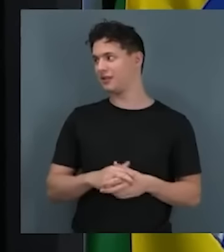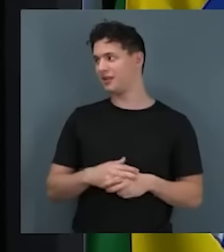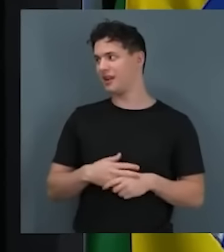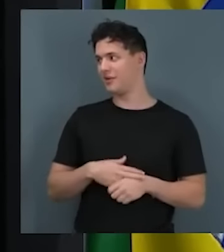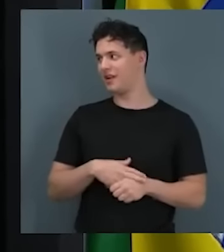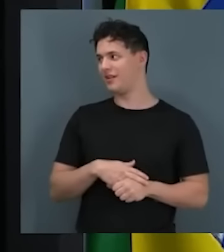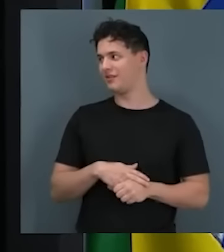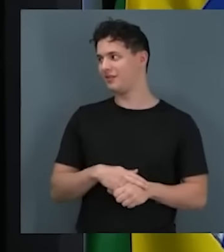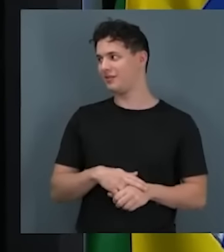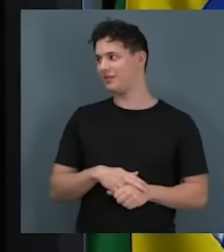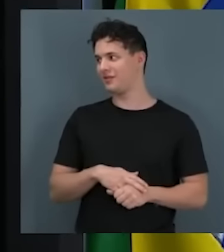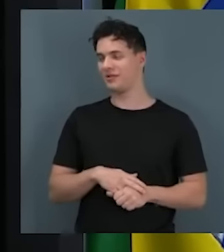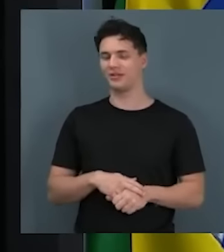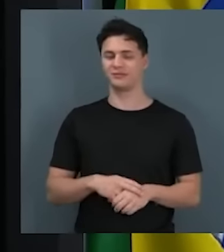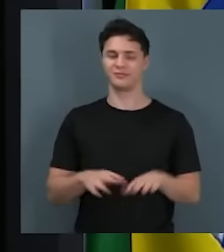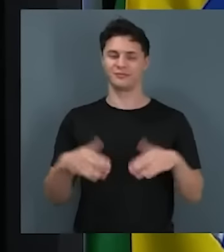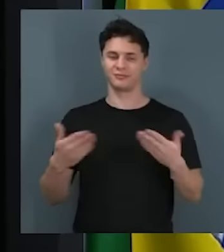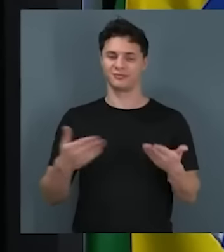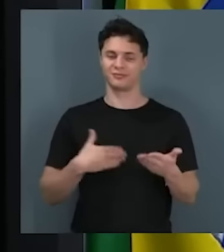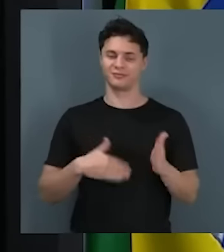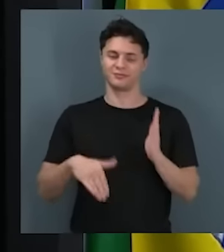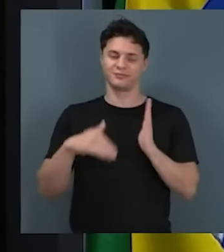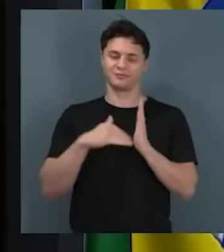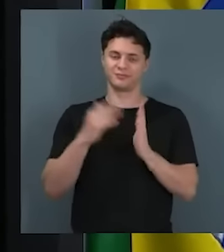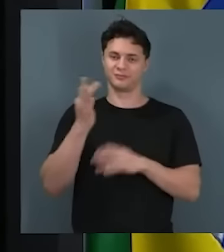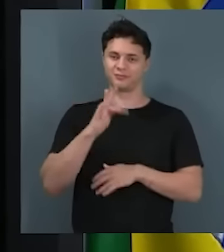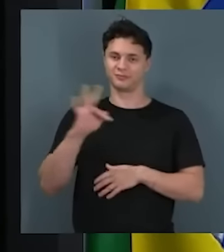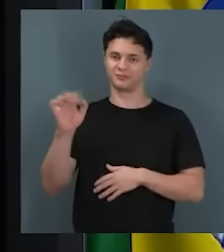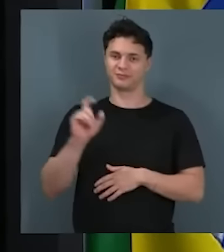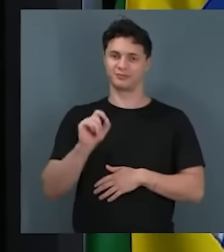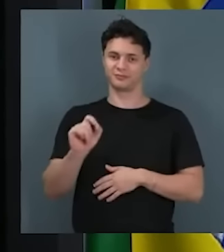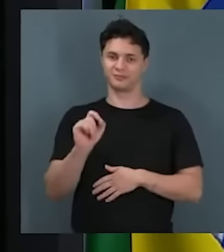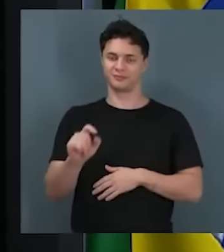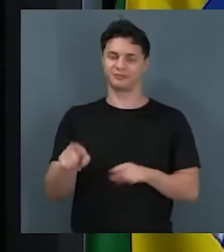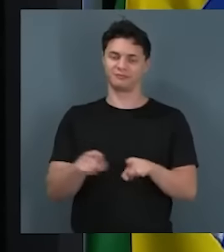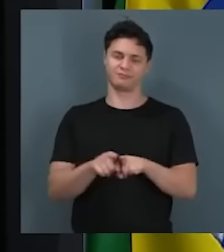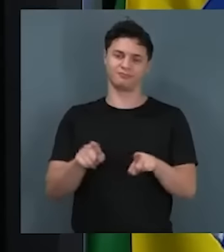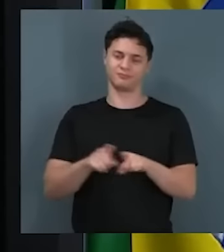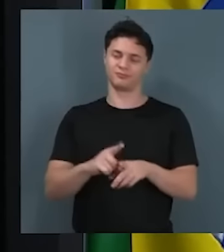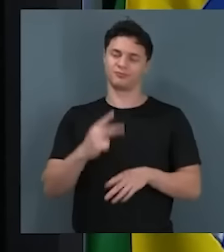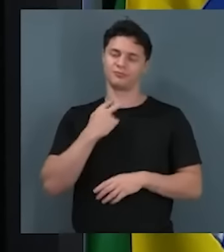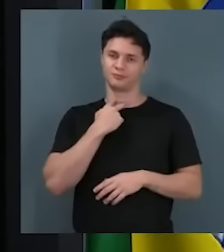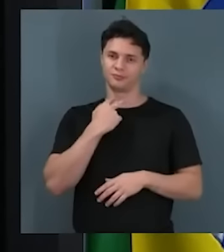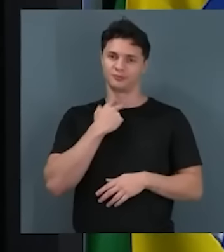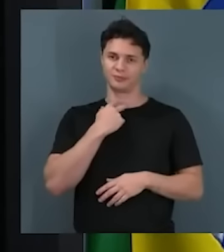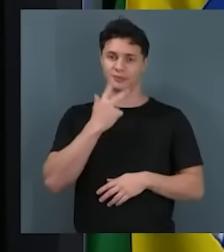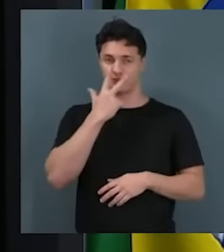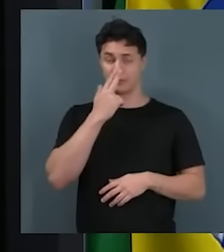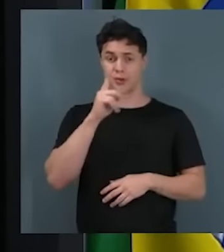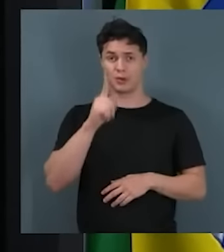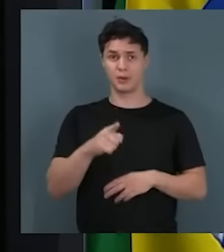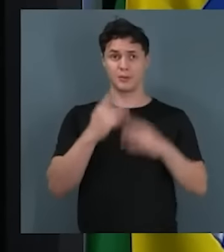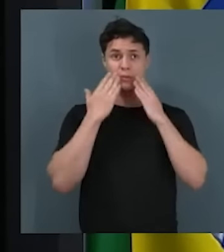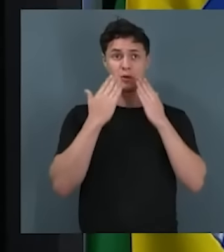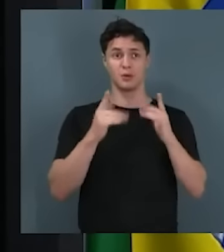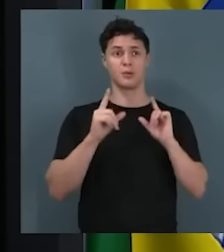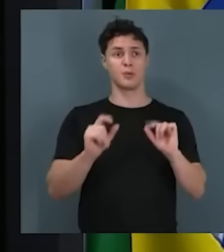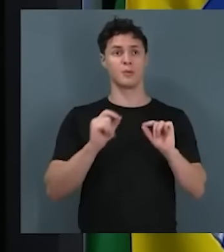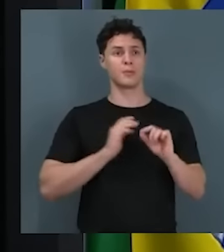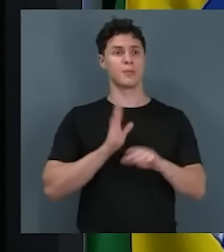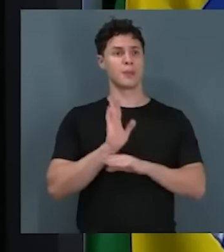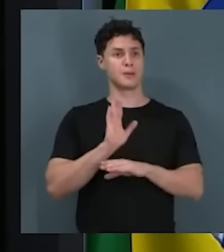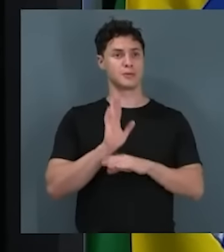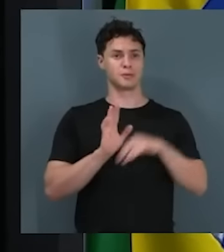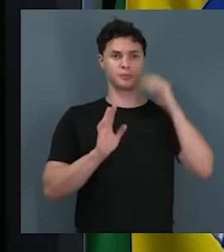Brasília no Senado Federal, que o Senado não pode se furtar de apresentar as suas contribuições.